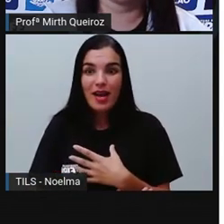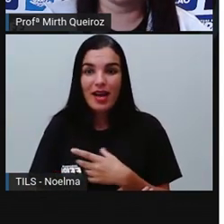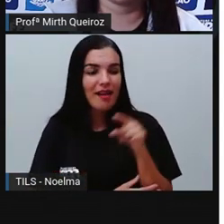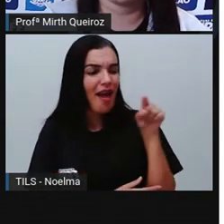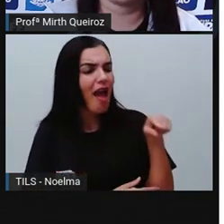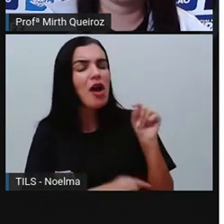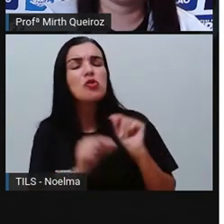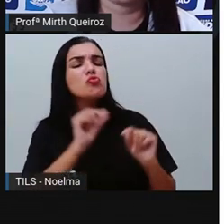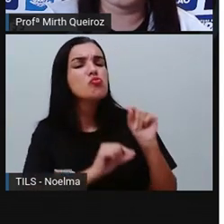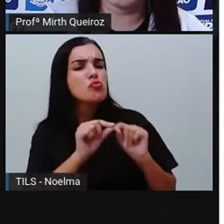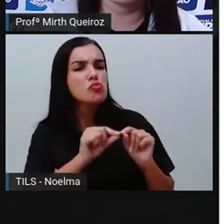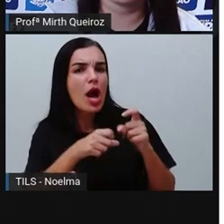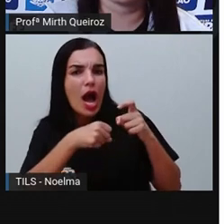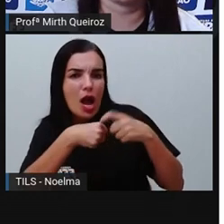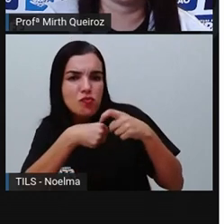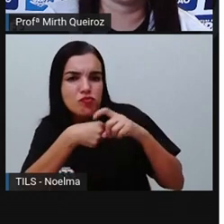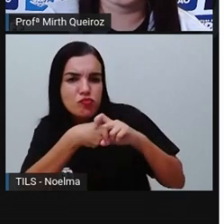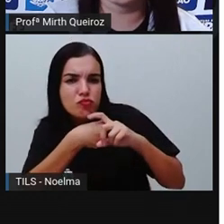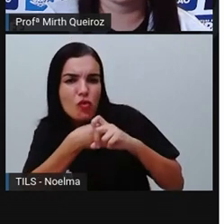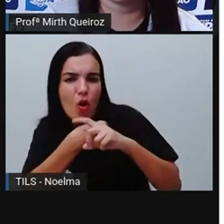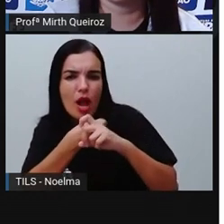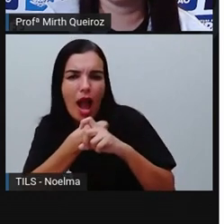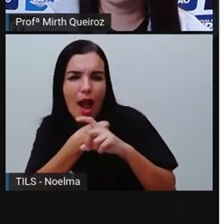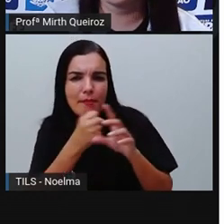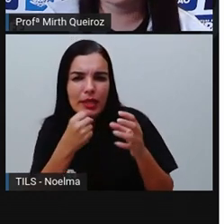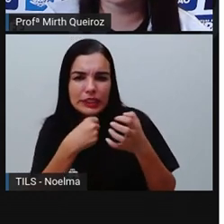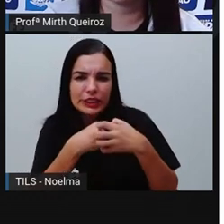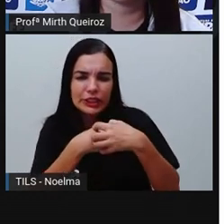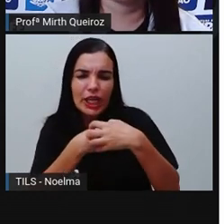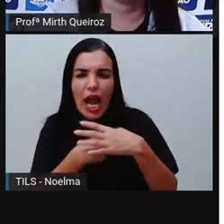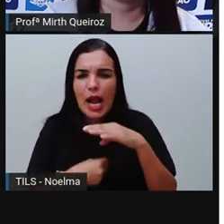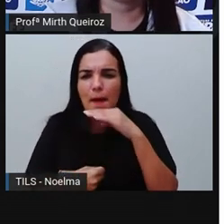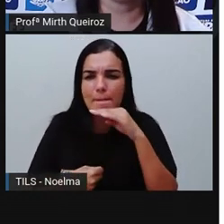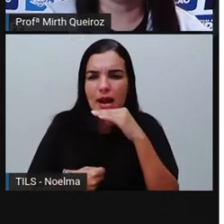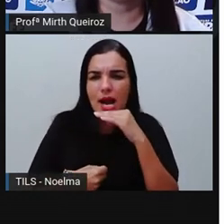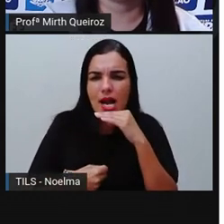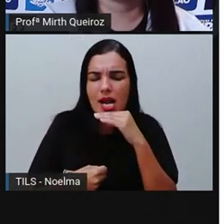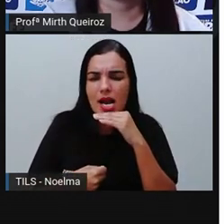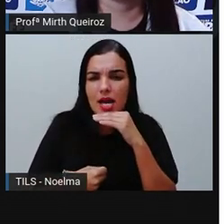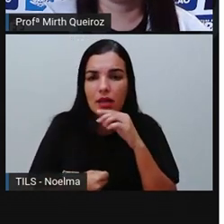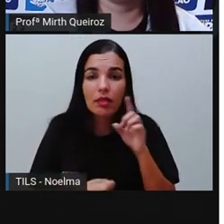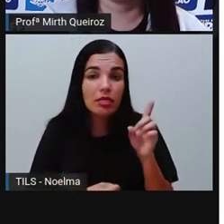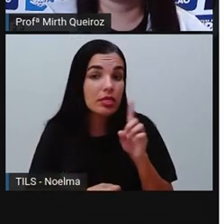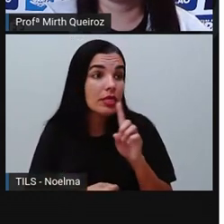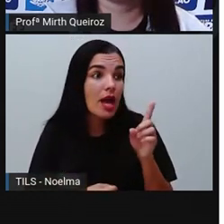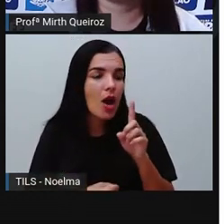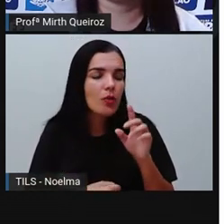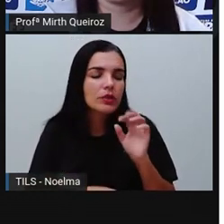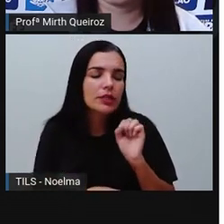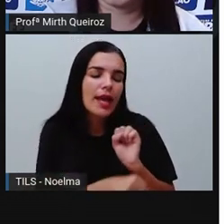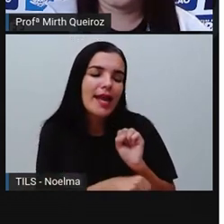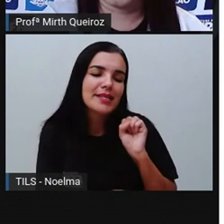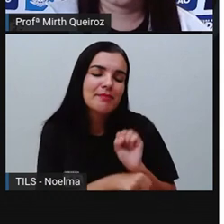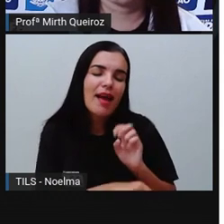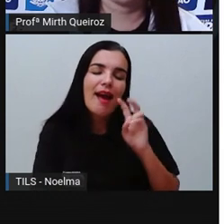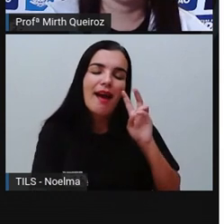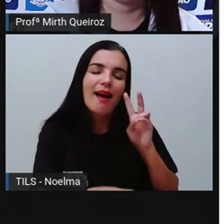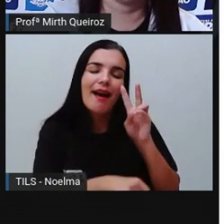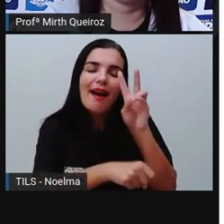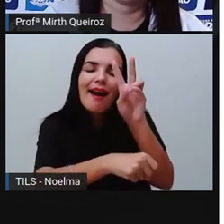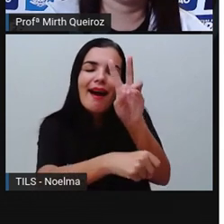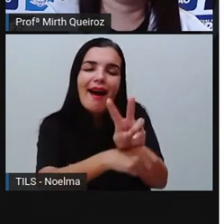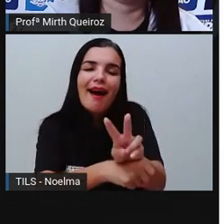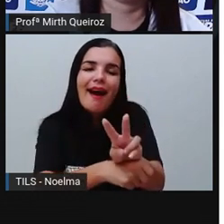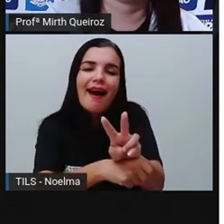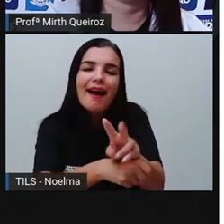é de quê? De goiaba? De jaca? De manga? Não, de esperança. Olha